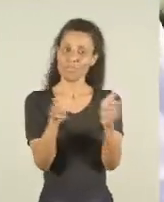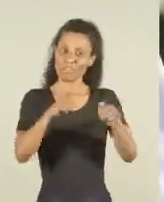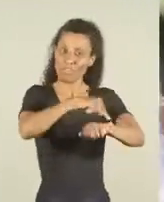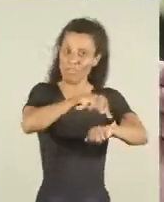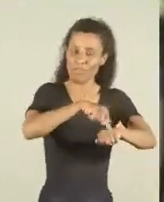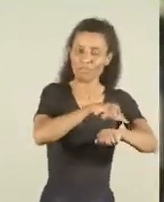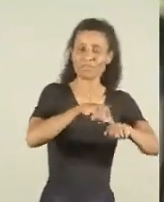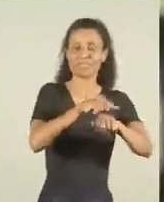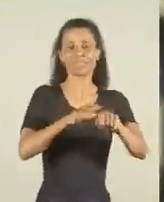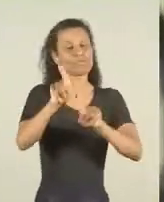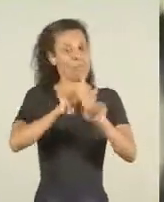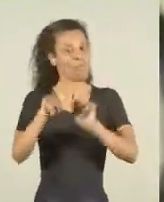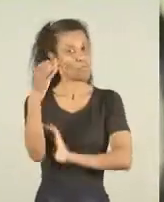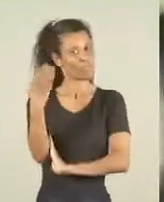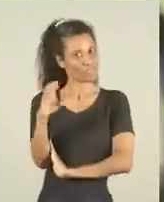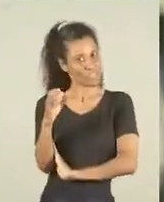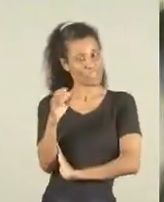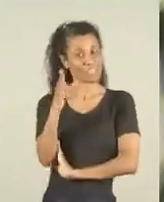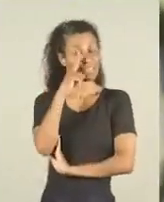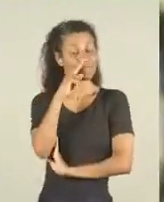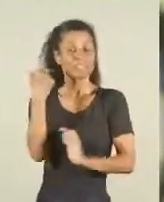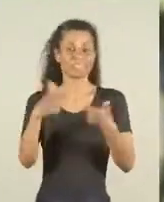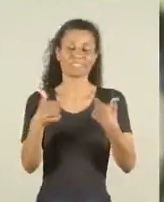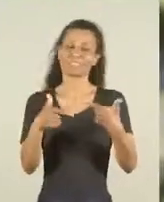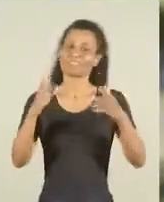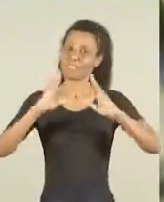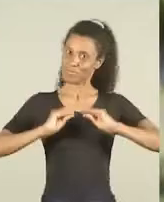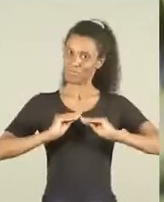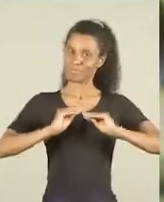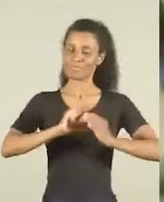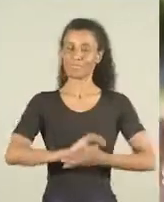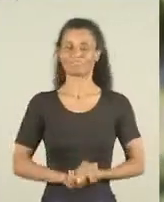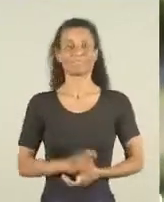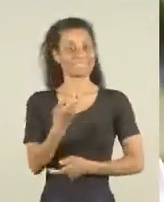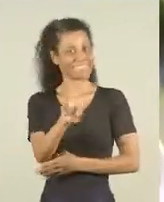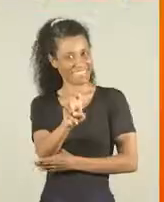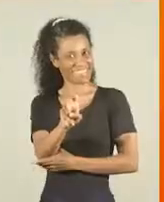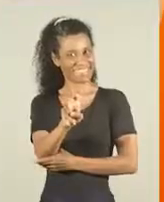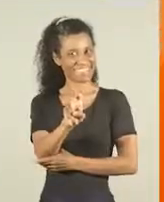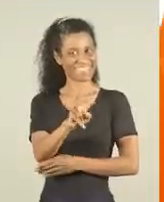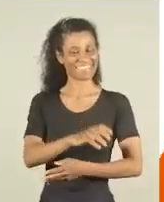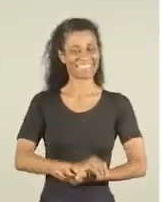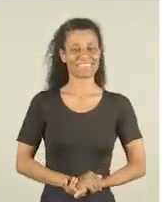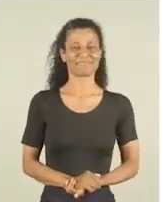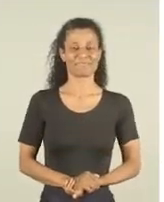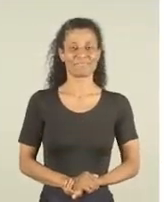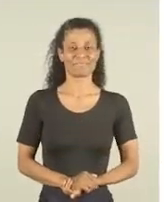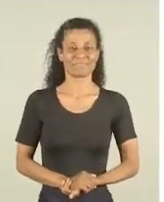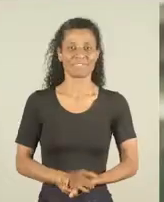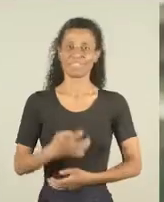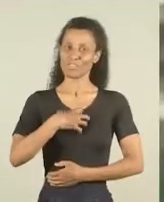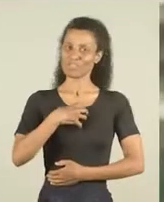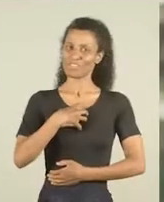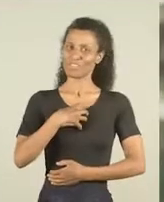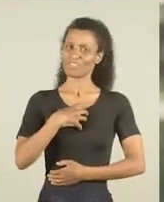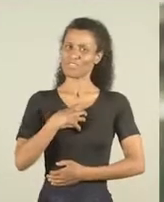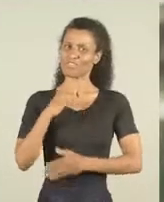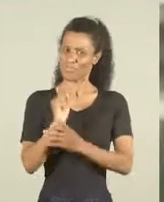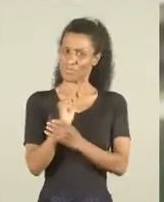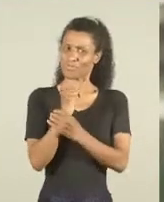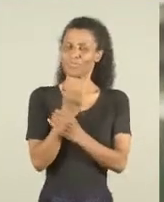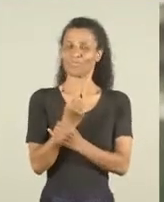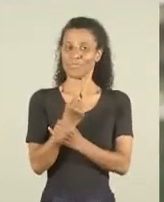também estender os horários para algumas delas, para as mães que trabalham até mais tarde. É me sentir